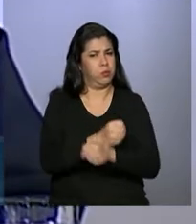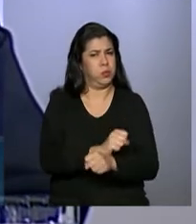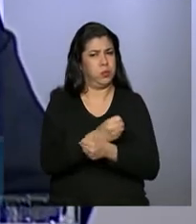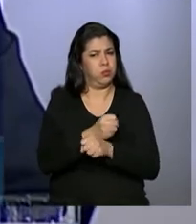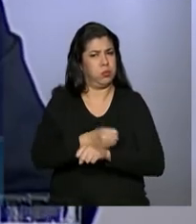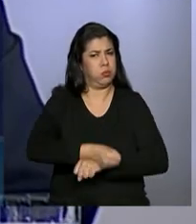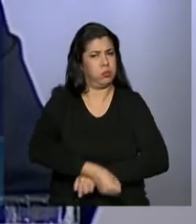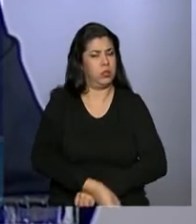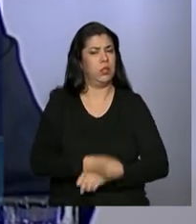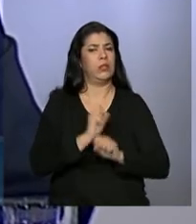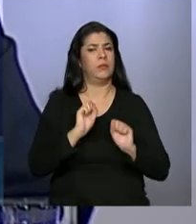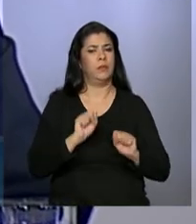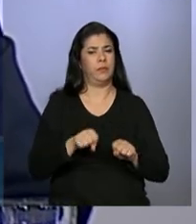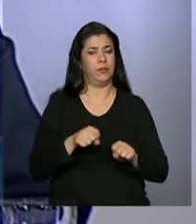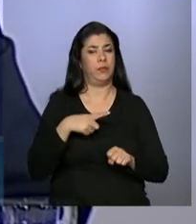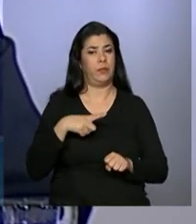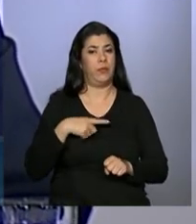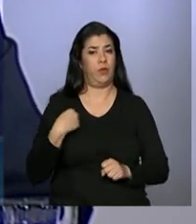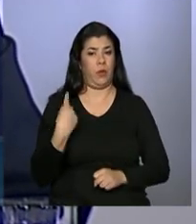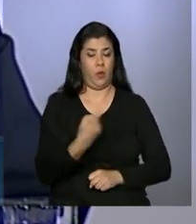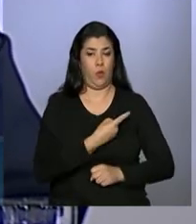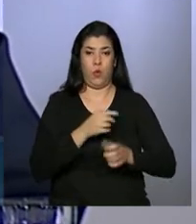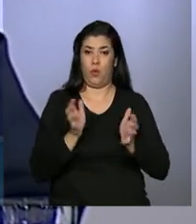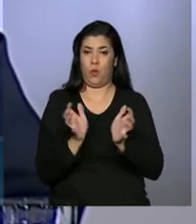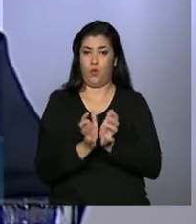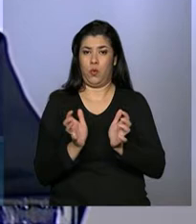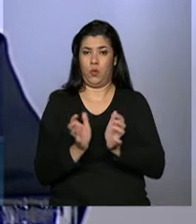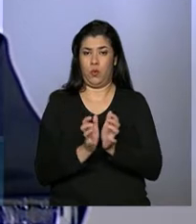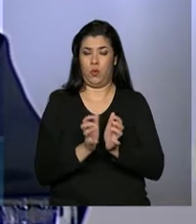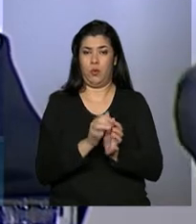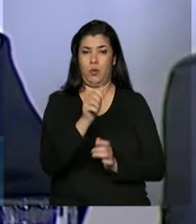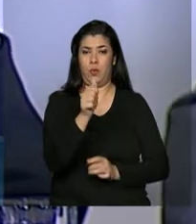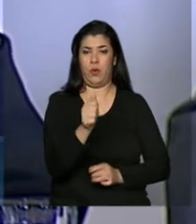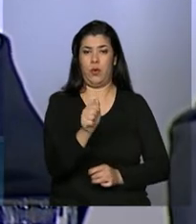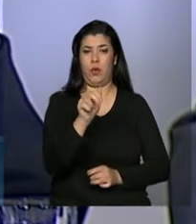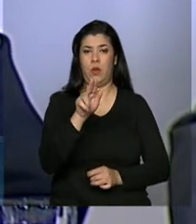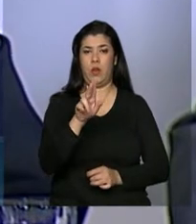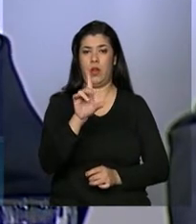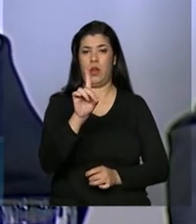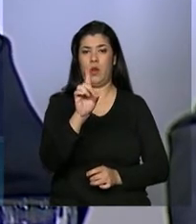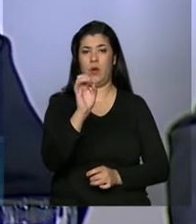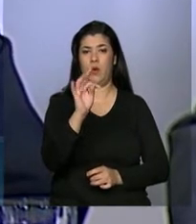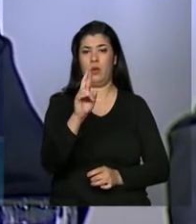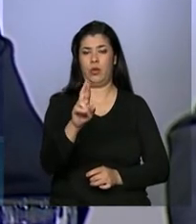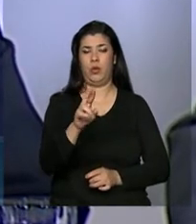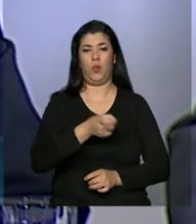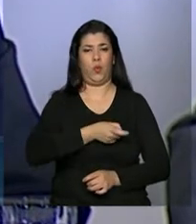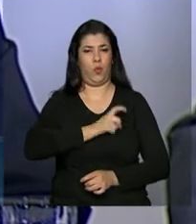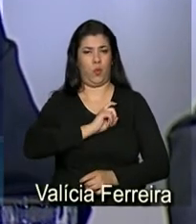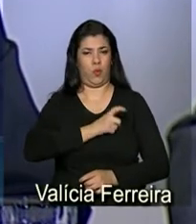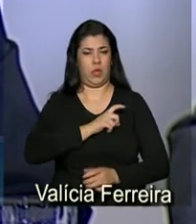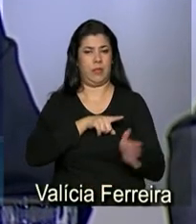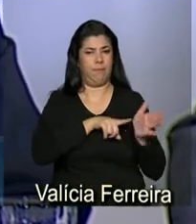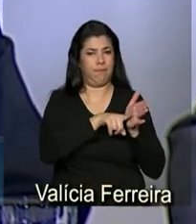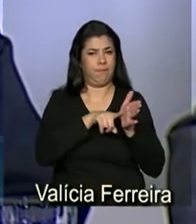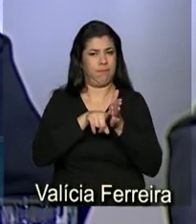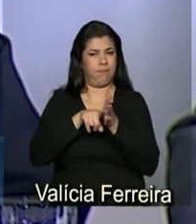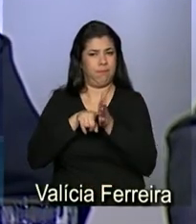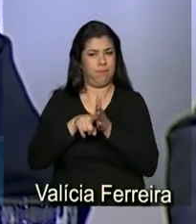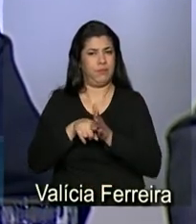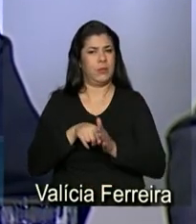fiscais do trabalho brasileiros estão dando sua valorosa, inteligente contribuição, que